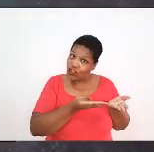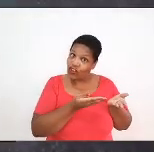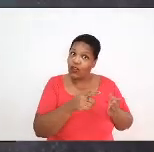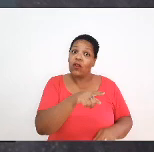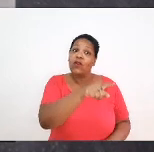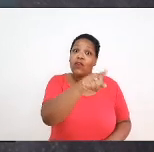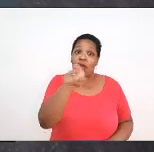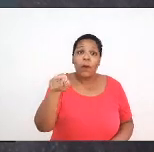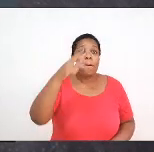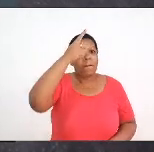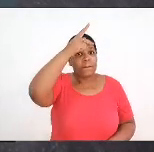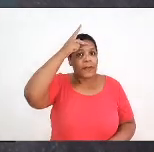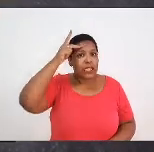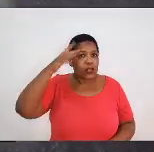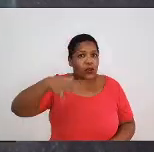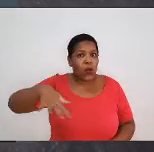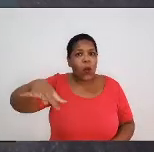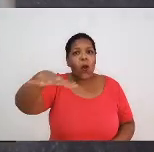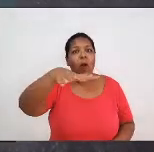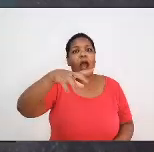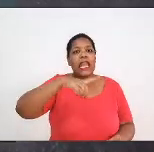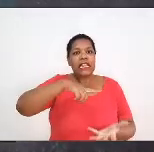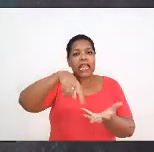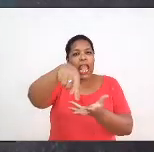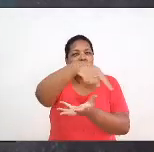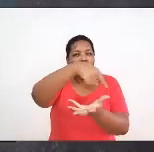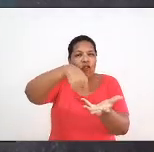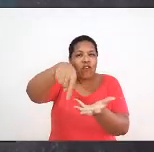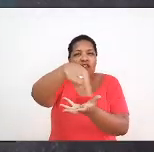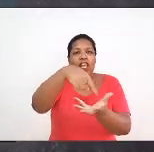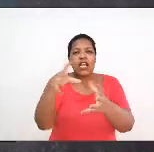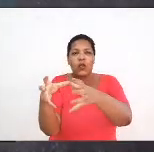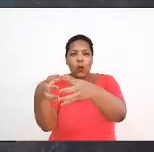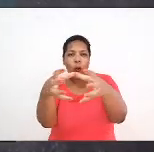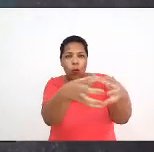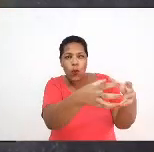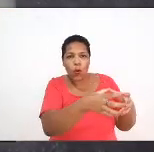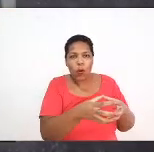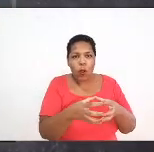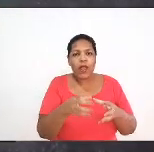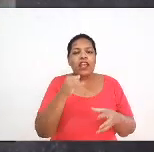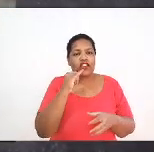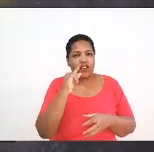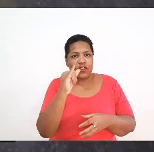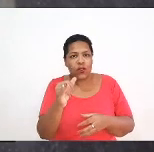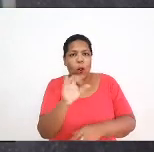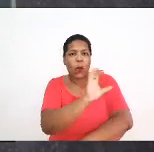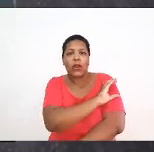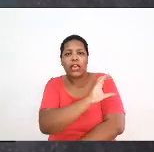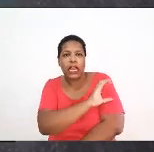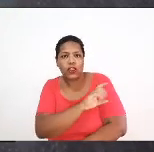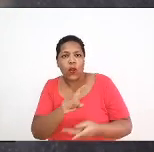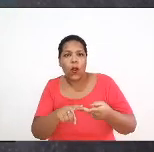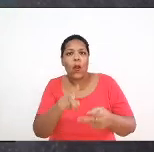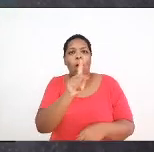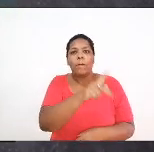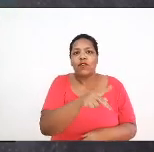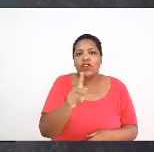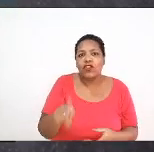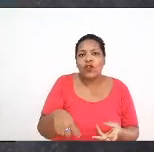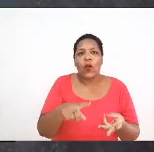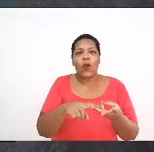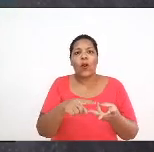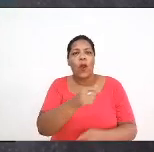que estão envolvidas aí nesses grupos, né, que a gente foi mencionando, os coordenadores, os professores, os alunos,